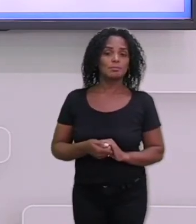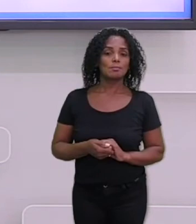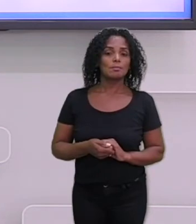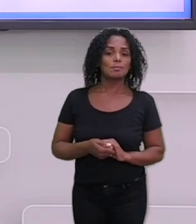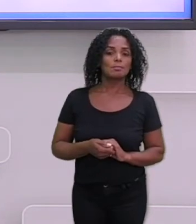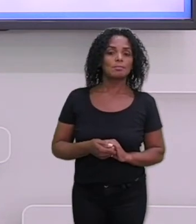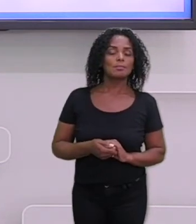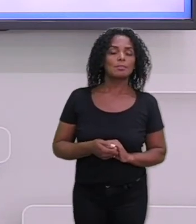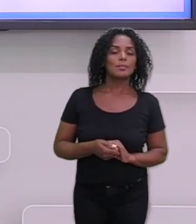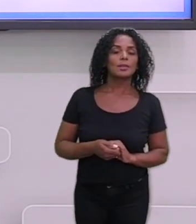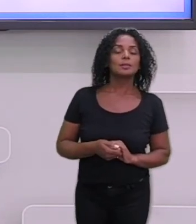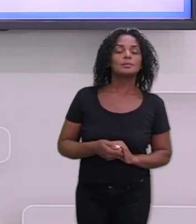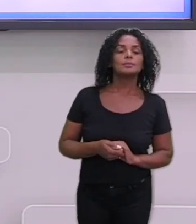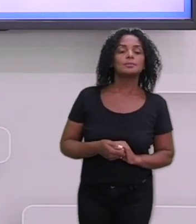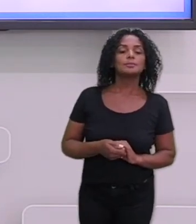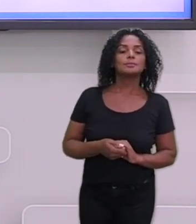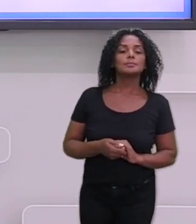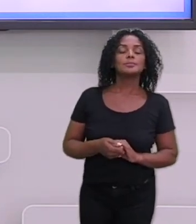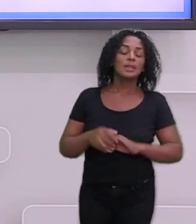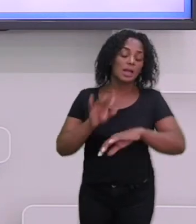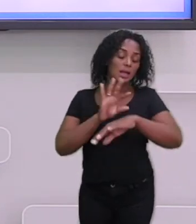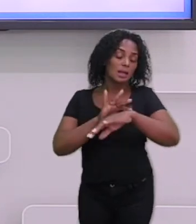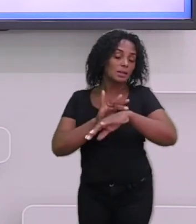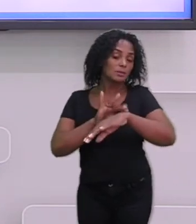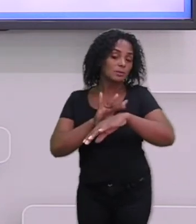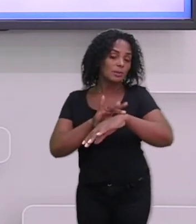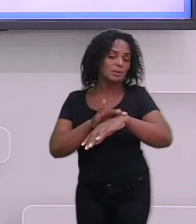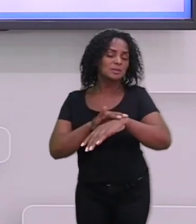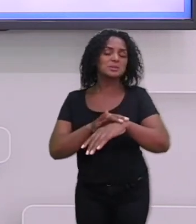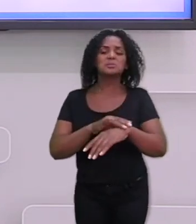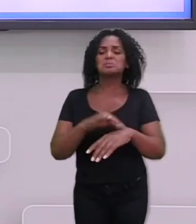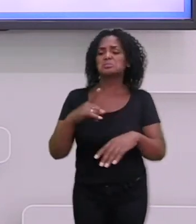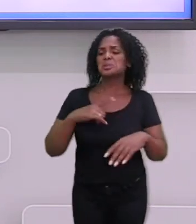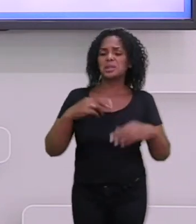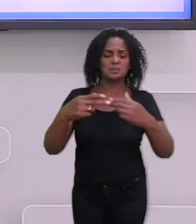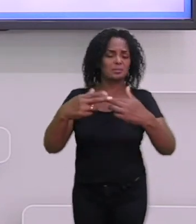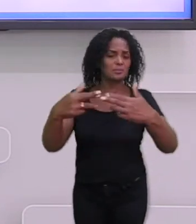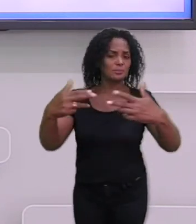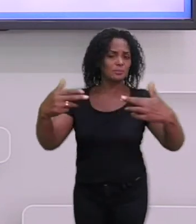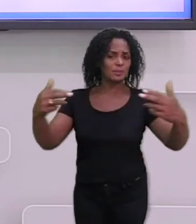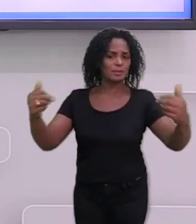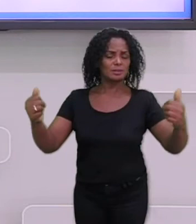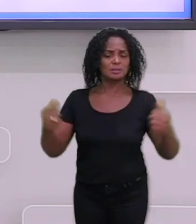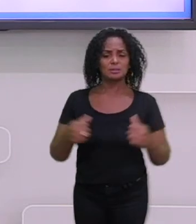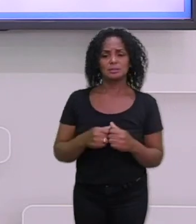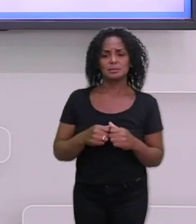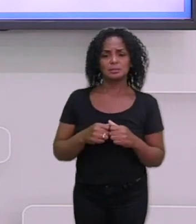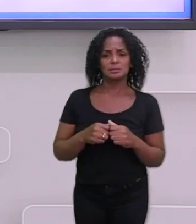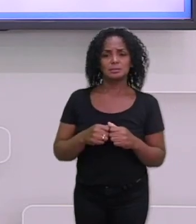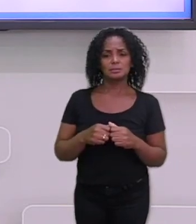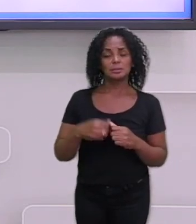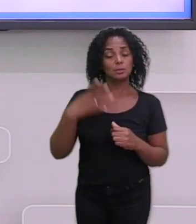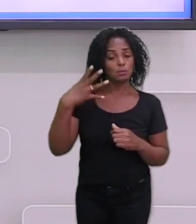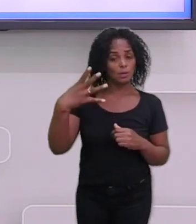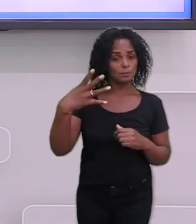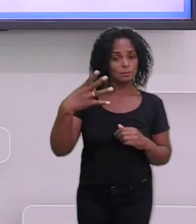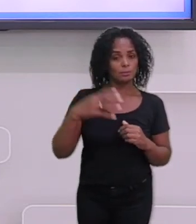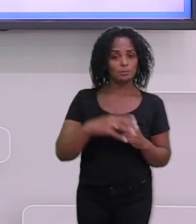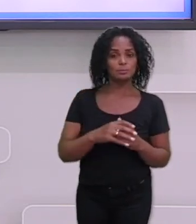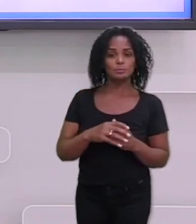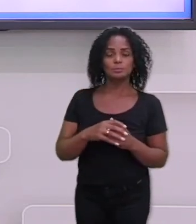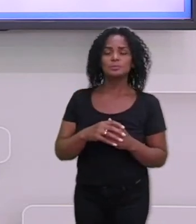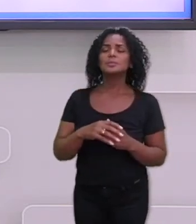A dengue tem quatro tipos de dengue. Então, tem aí quatro sorotipos de dengue. Se